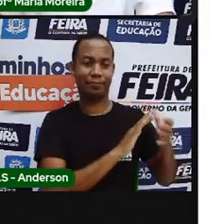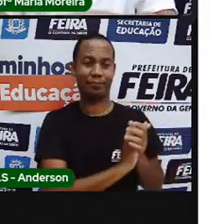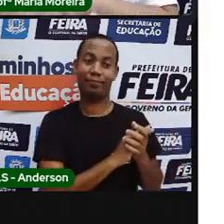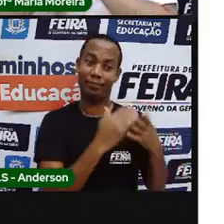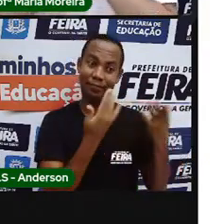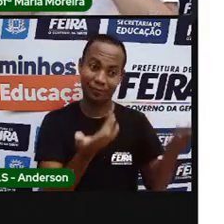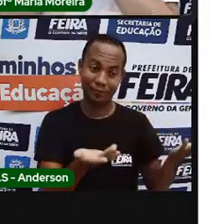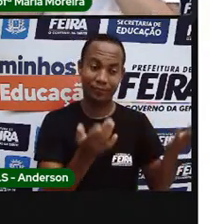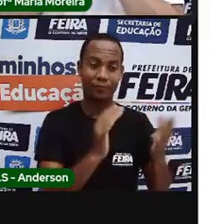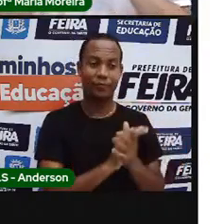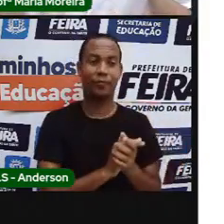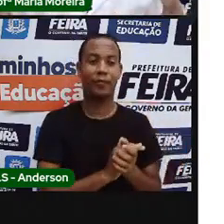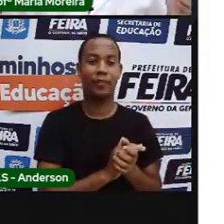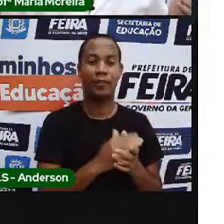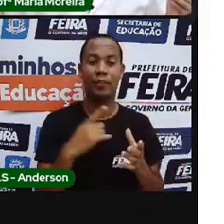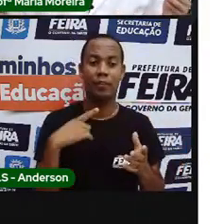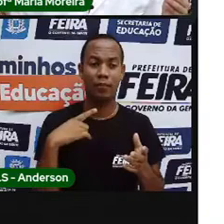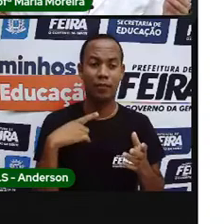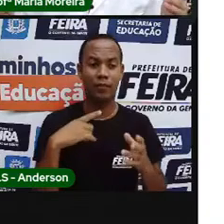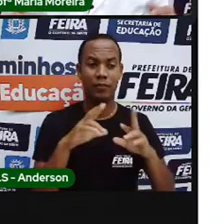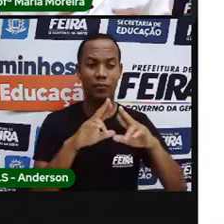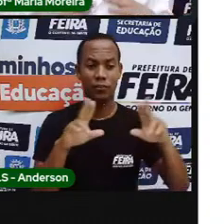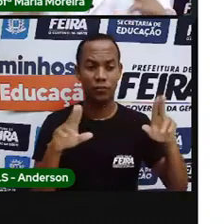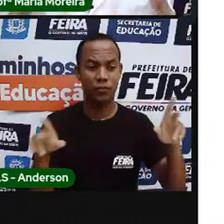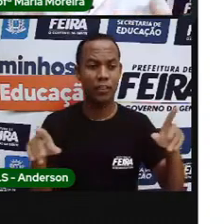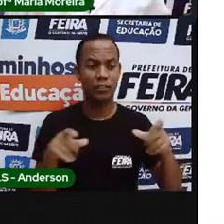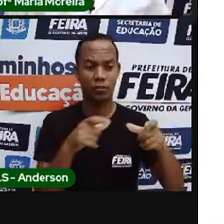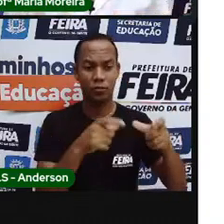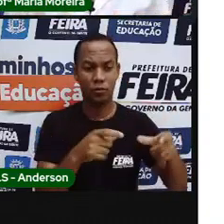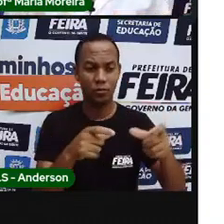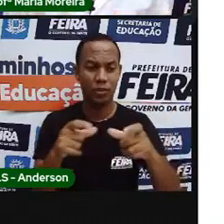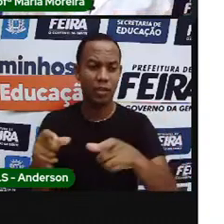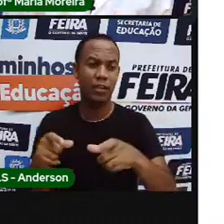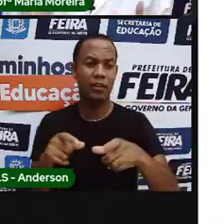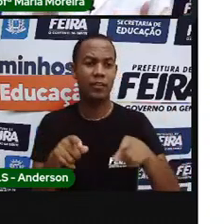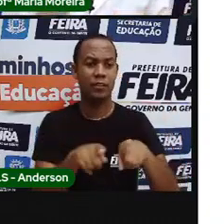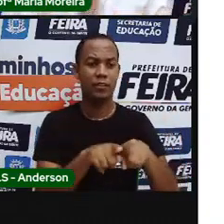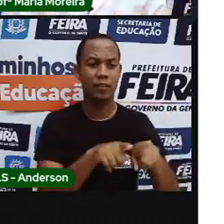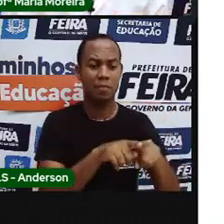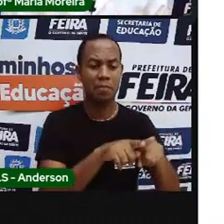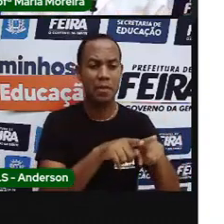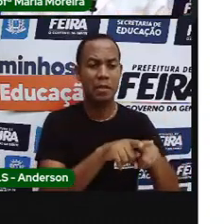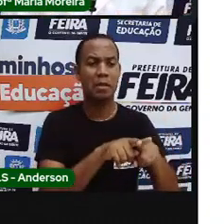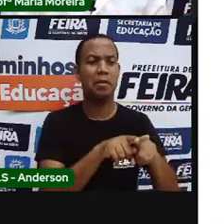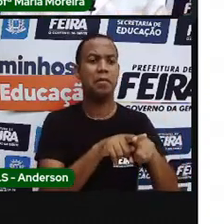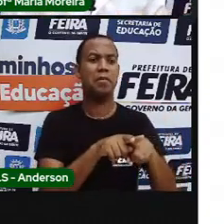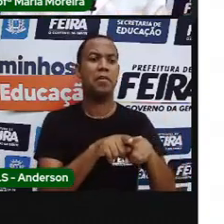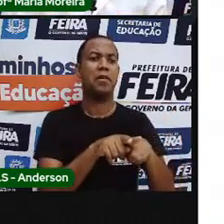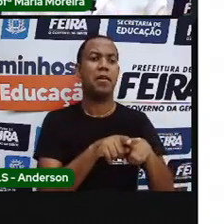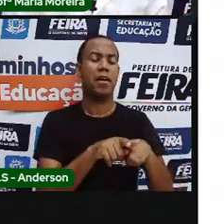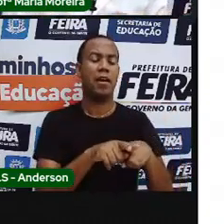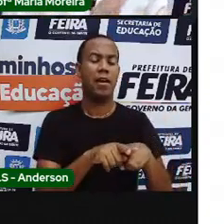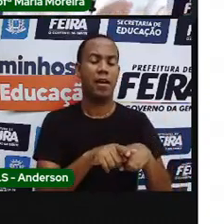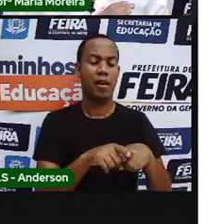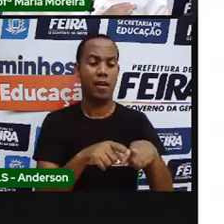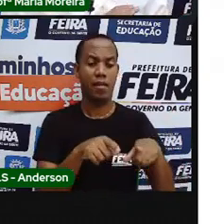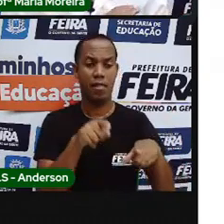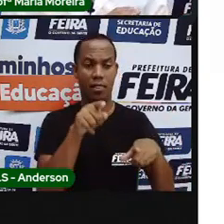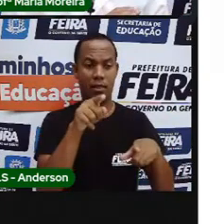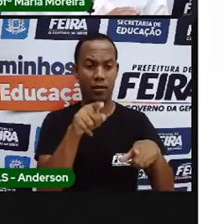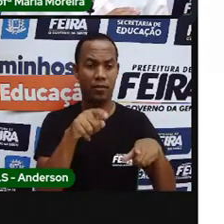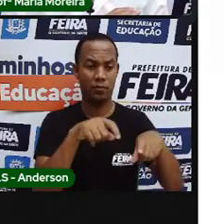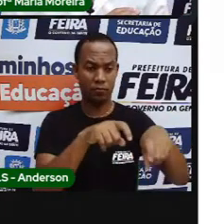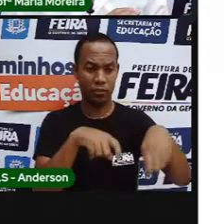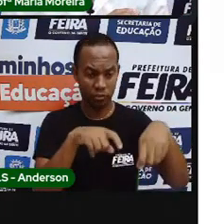certo? Então, assim, existe em vários distritos, em outras cidades também, e ela é financiada, uma parte,